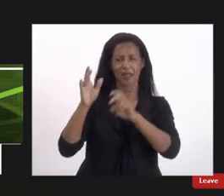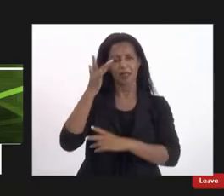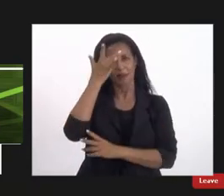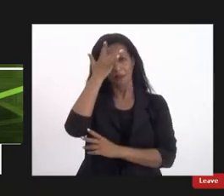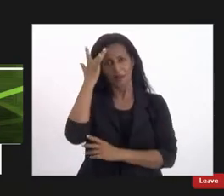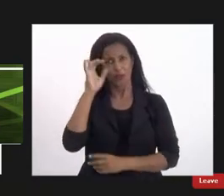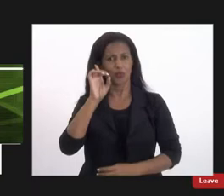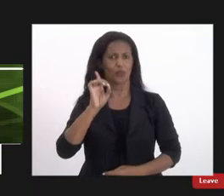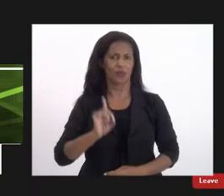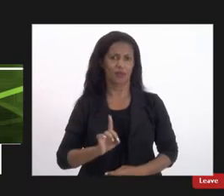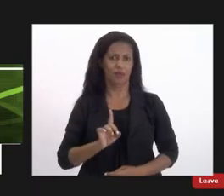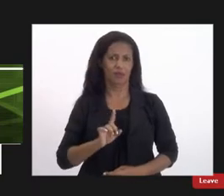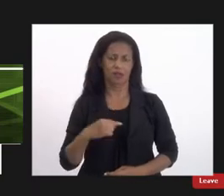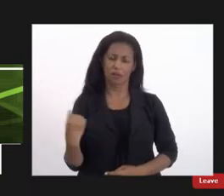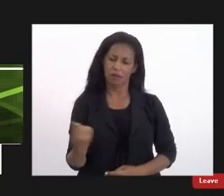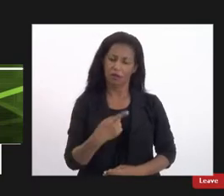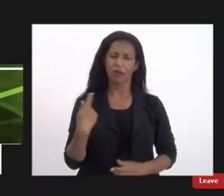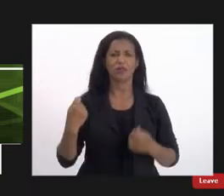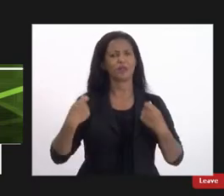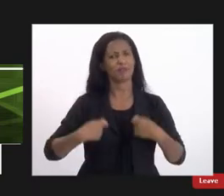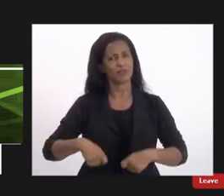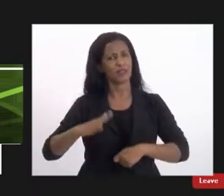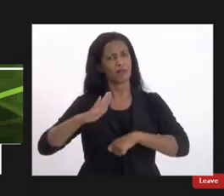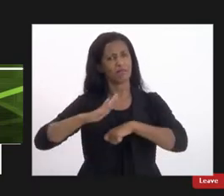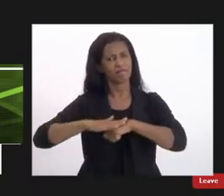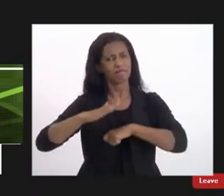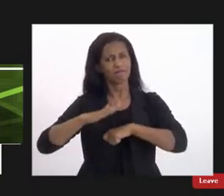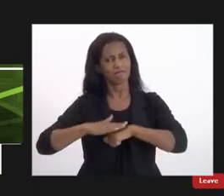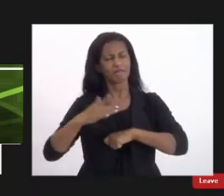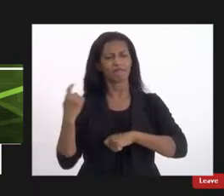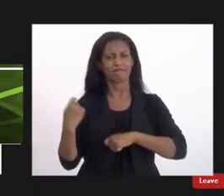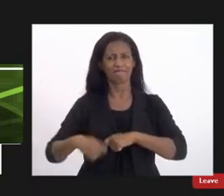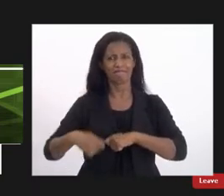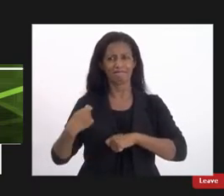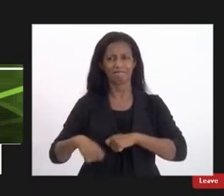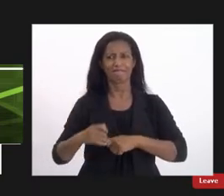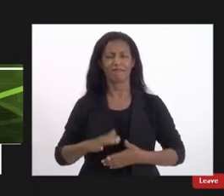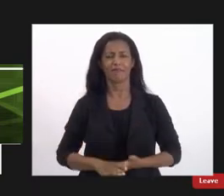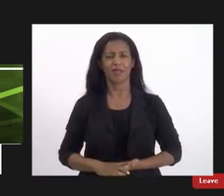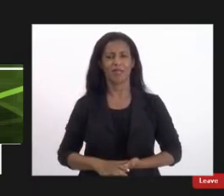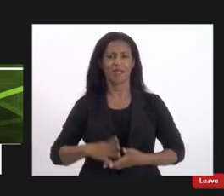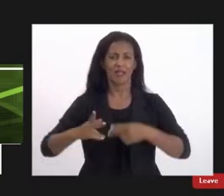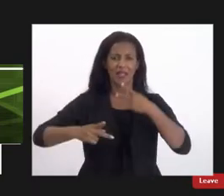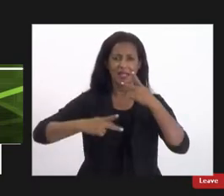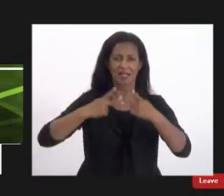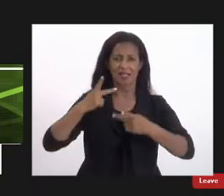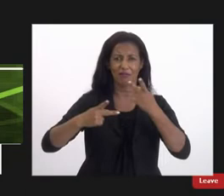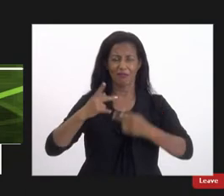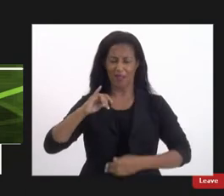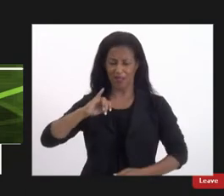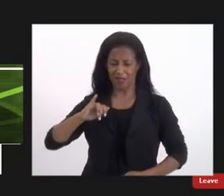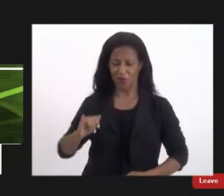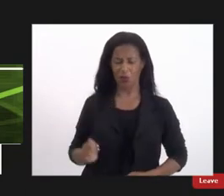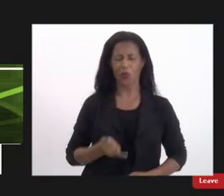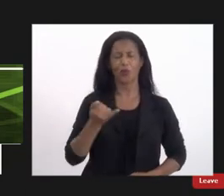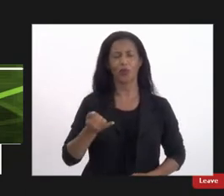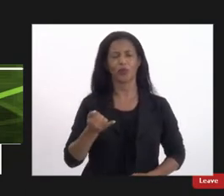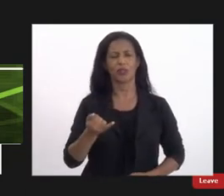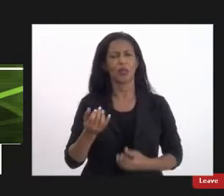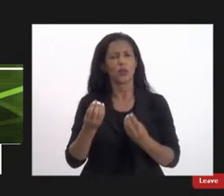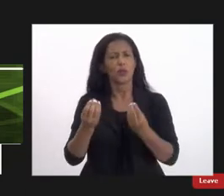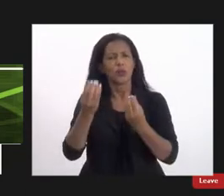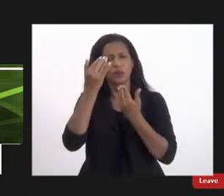deficiência nós precisamos cada vez mais extensão e mais uma vez eu queria muito